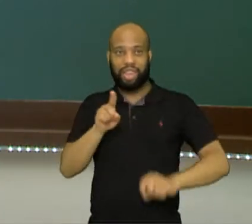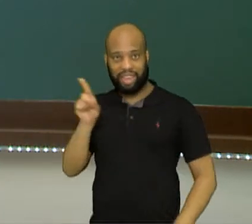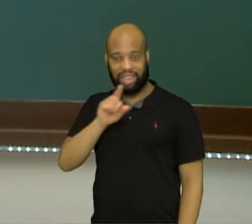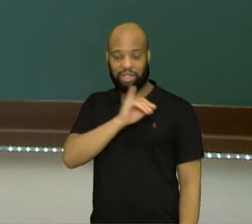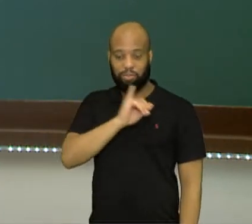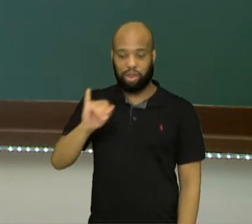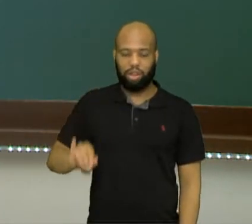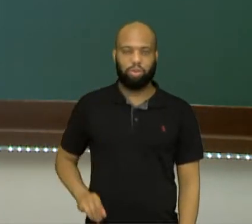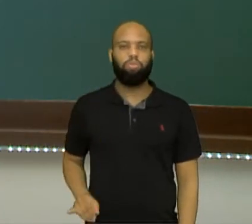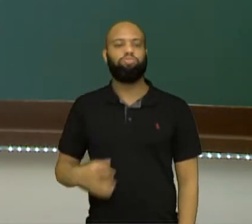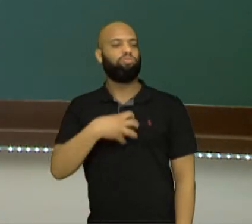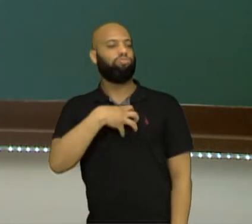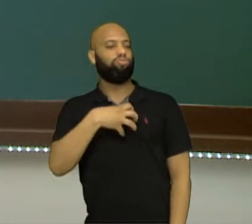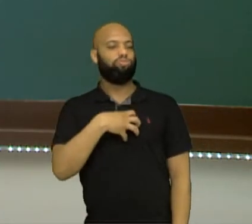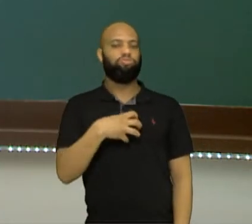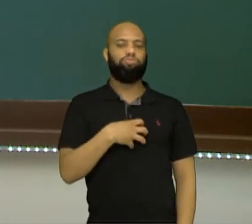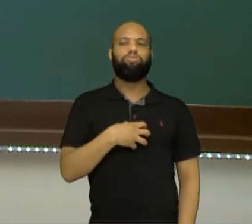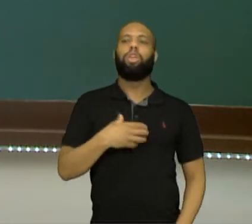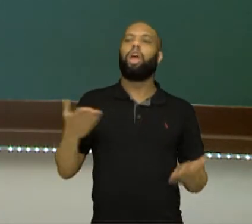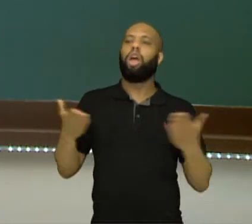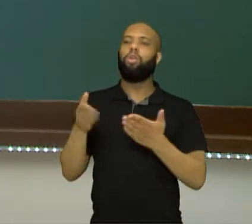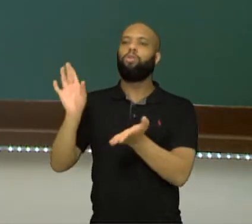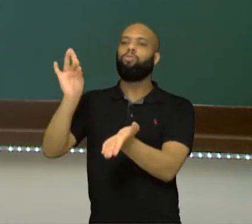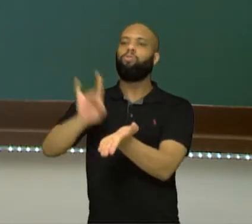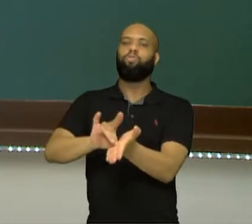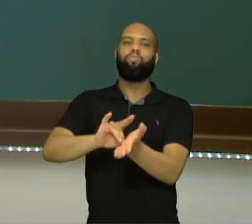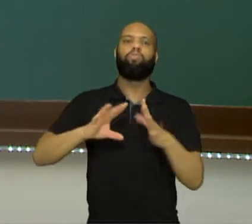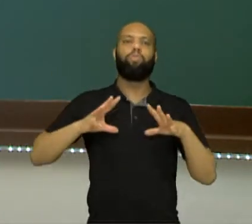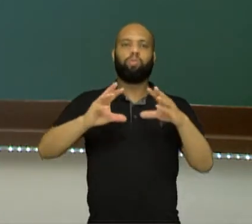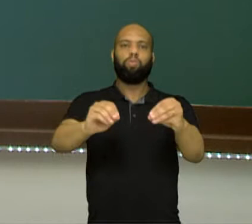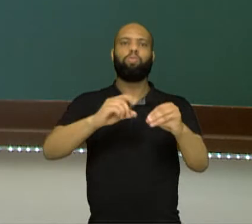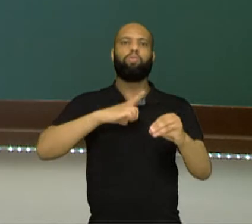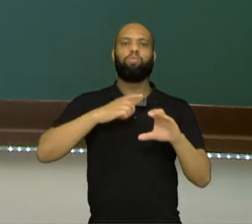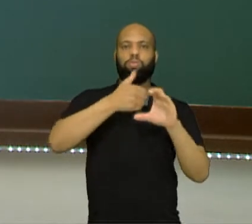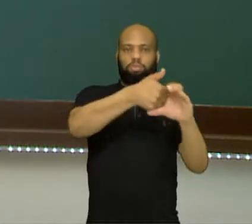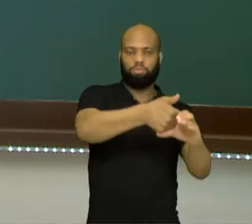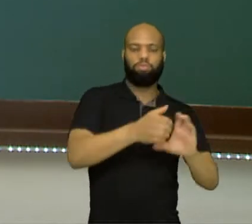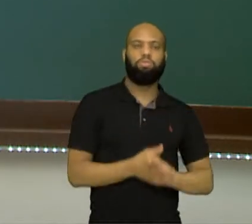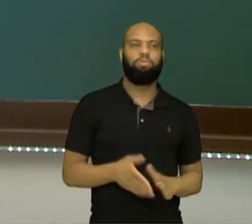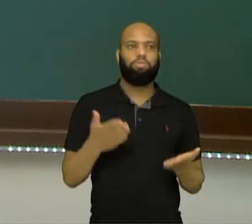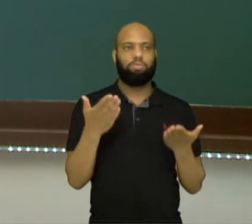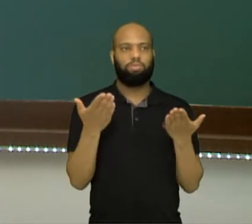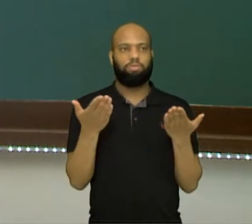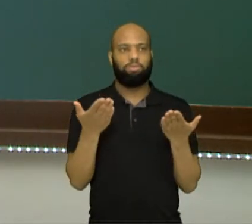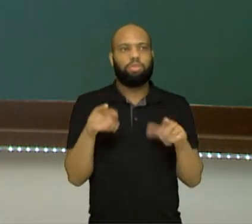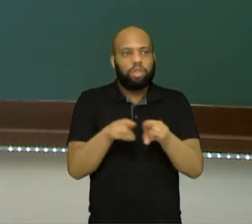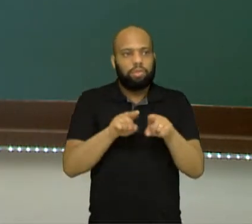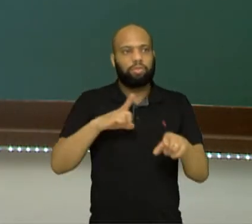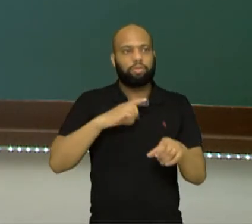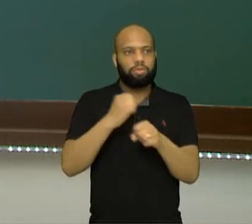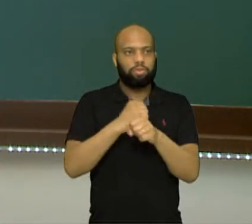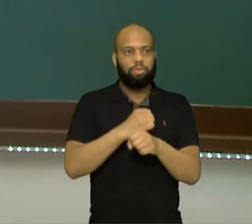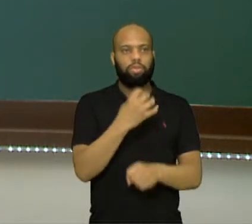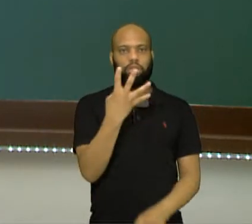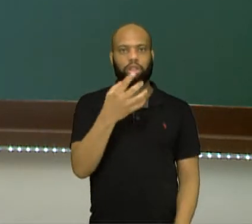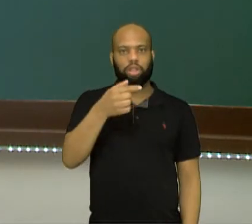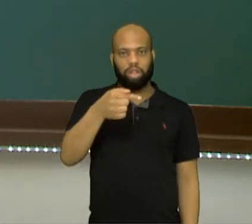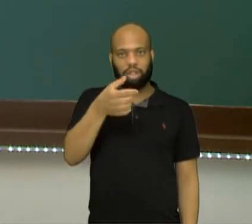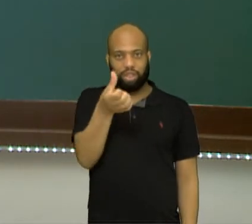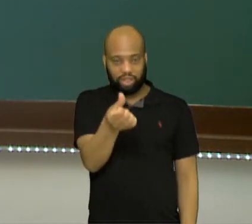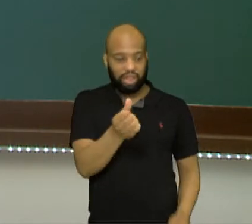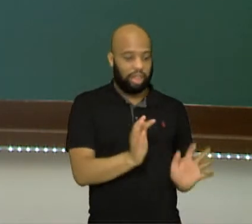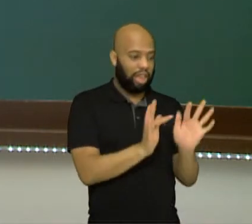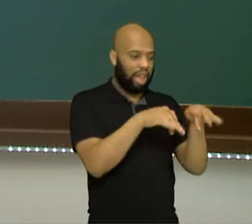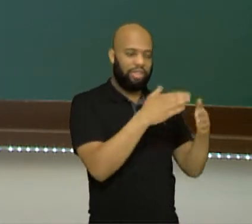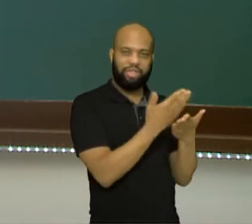tomando essa atitude de tornar o cristianismo oficial do Império Romano. E em 476 vai ocorrer o fim do Império Romano, mas não